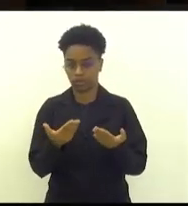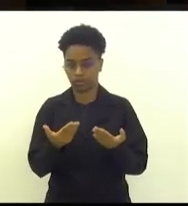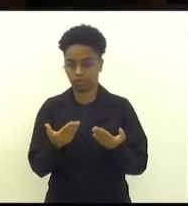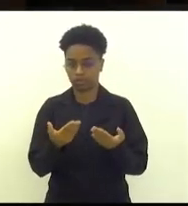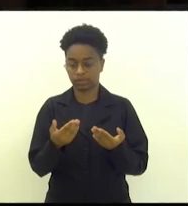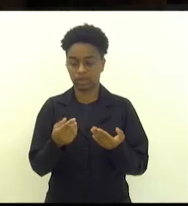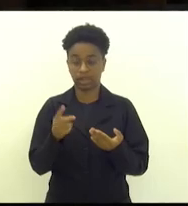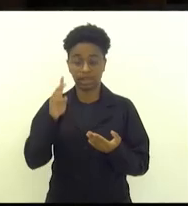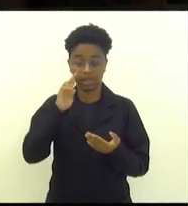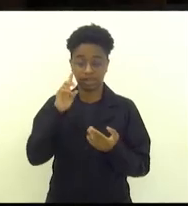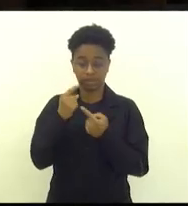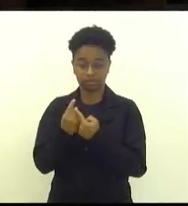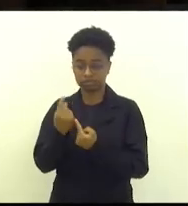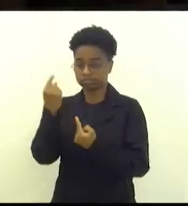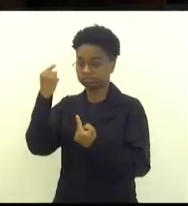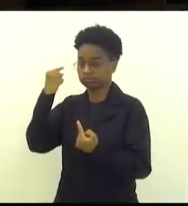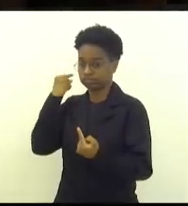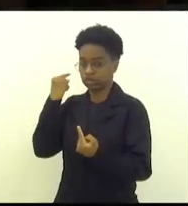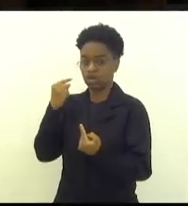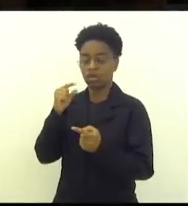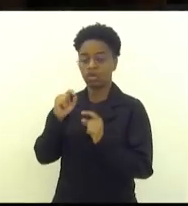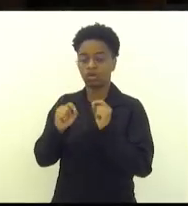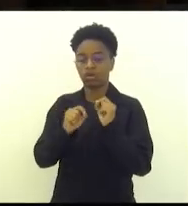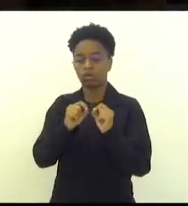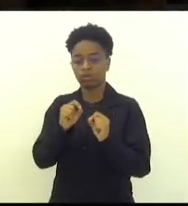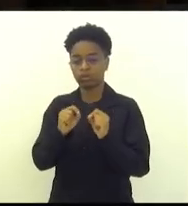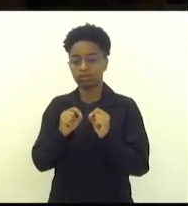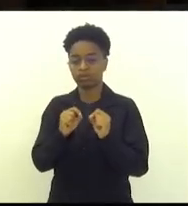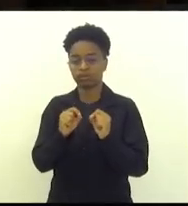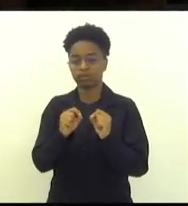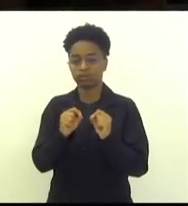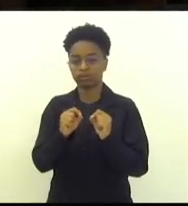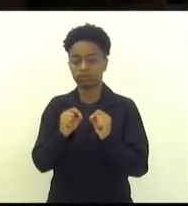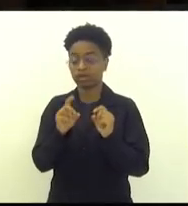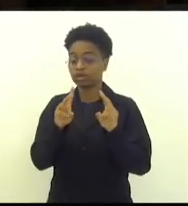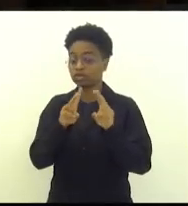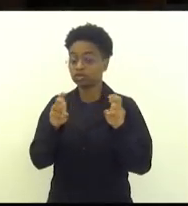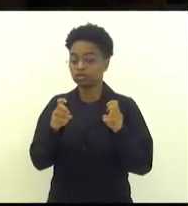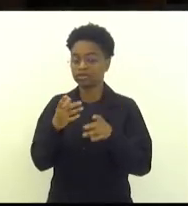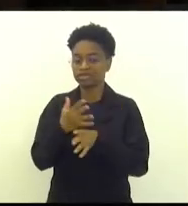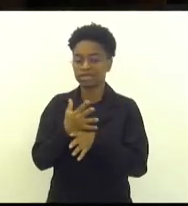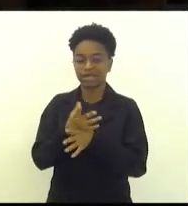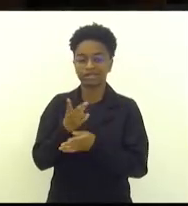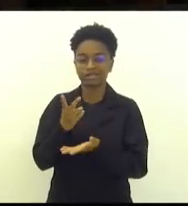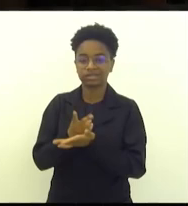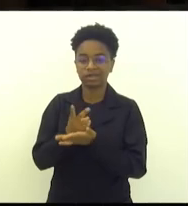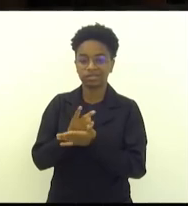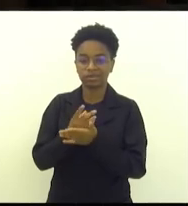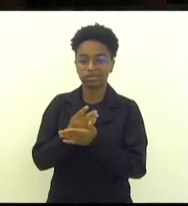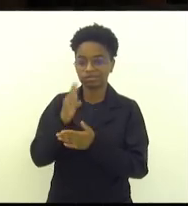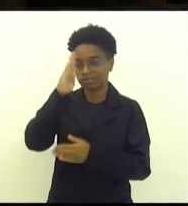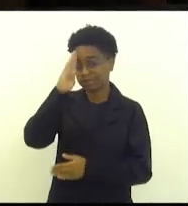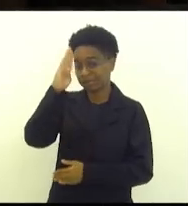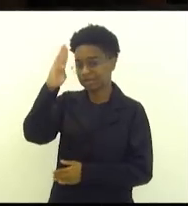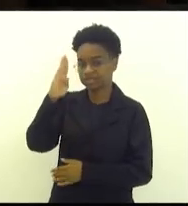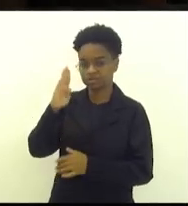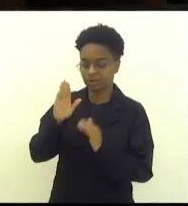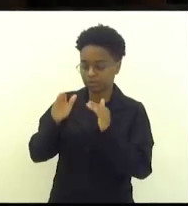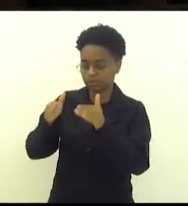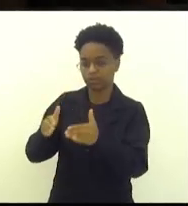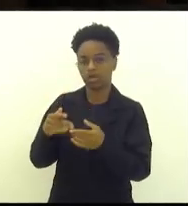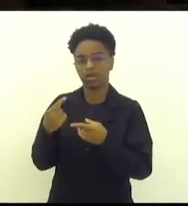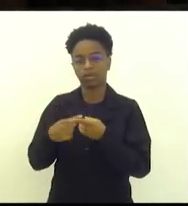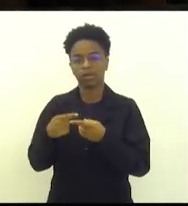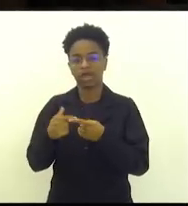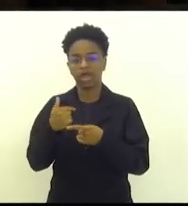retrospecção da minha fala no que se refere a colocar a cidade sempre à frente da política, já disse aqui, não vou passar a mão na